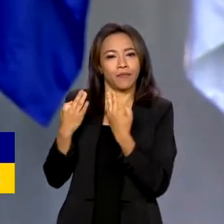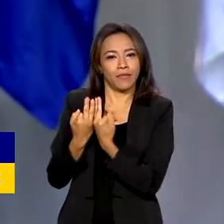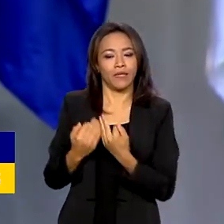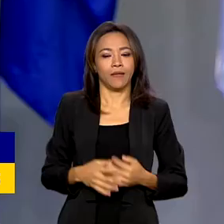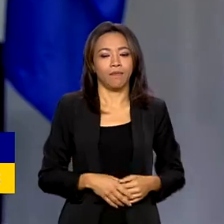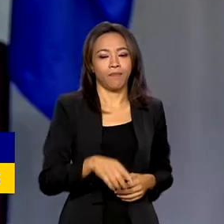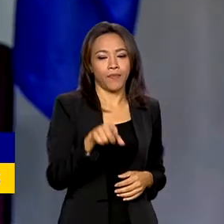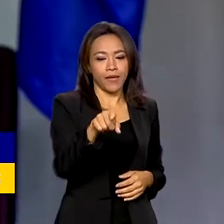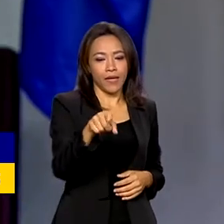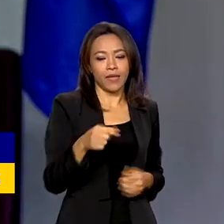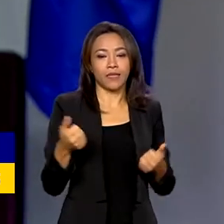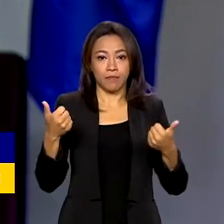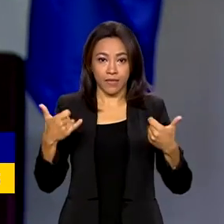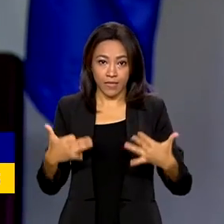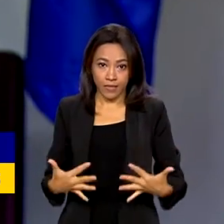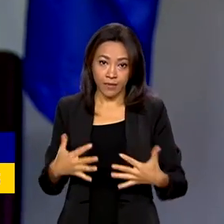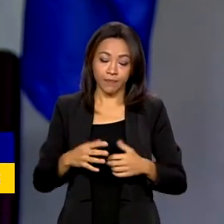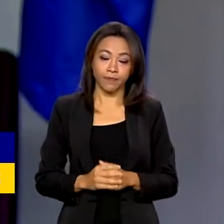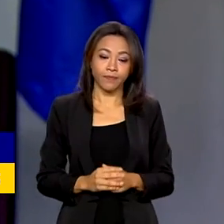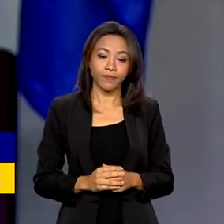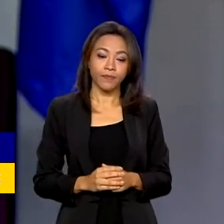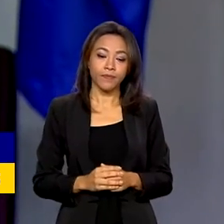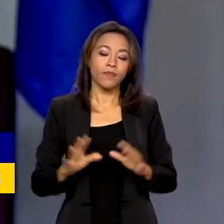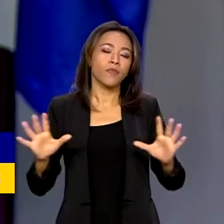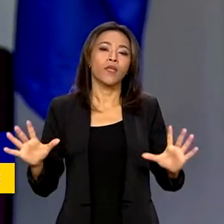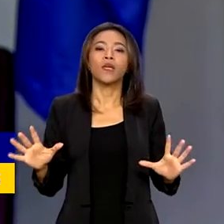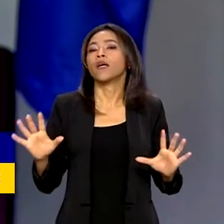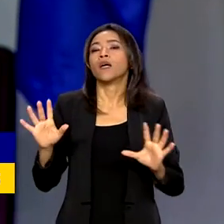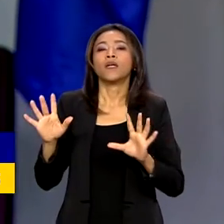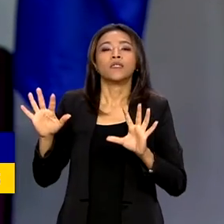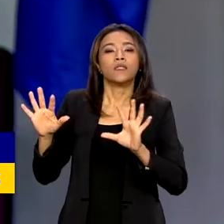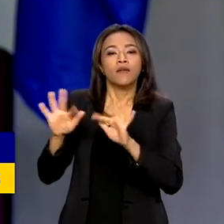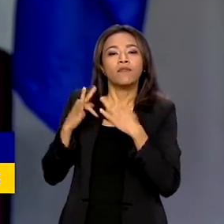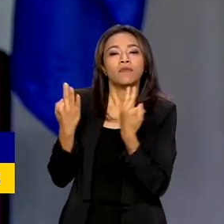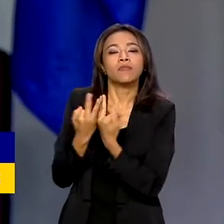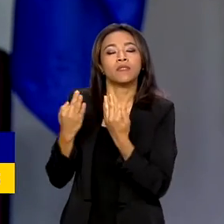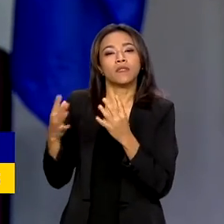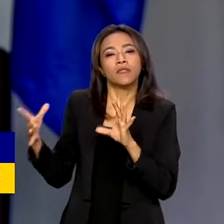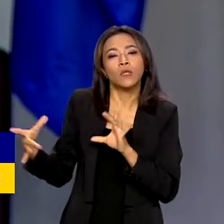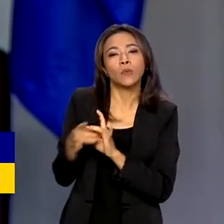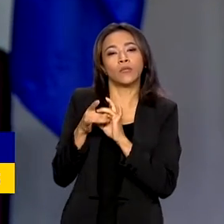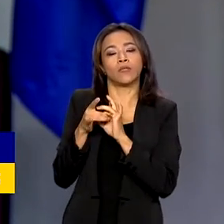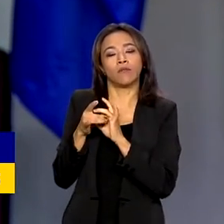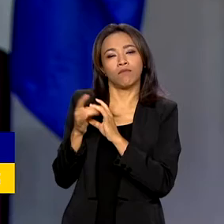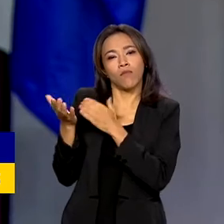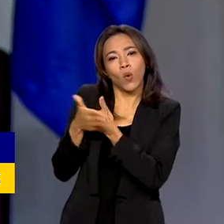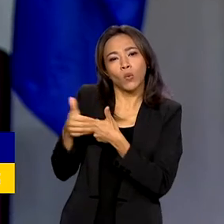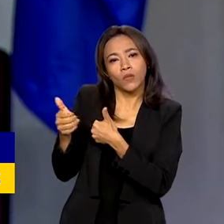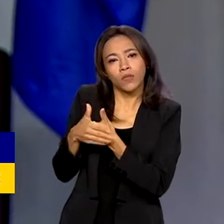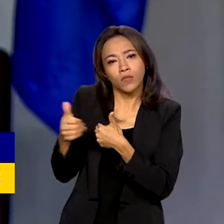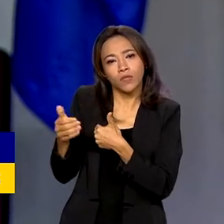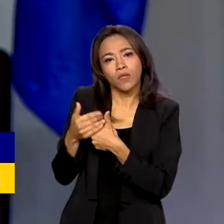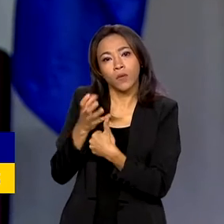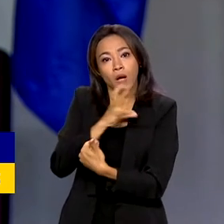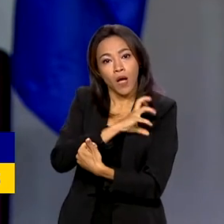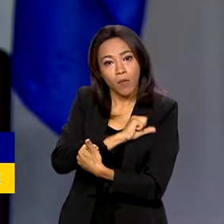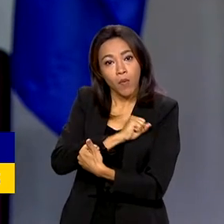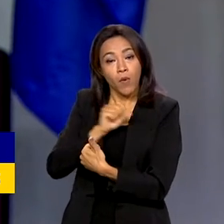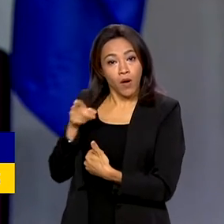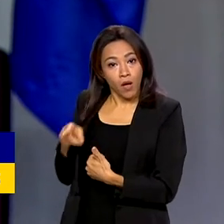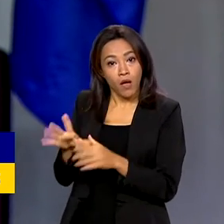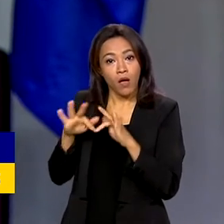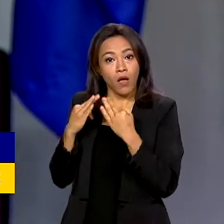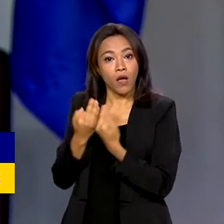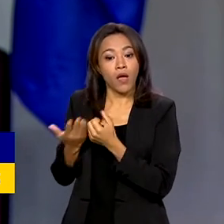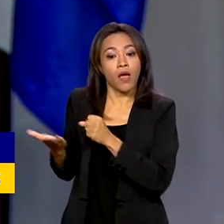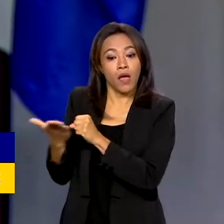simboliza a união, o aconchego e o amor. Ela é a base de tudo.